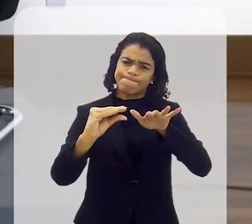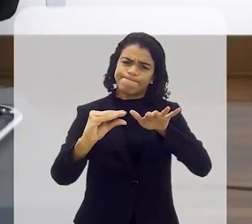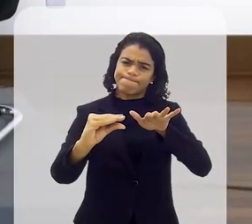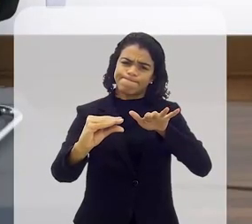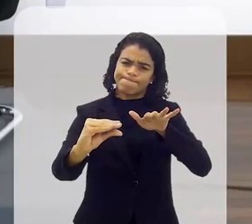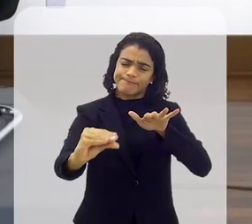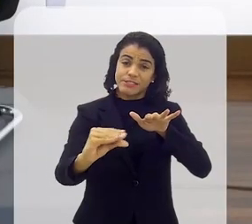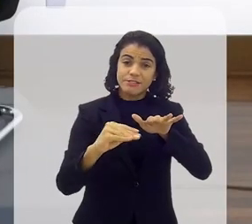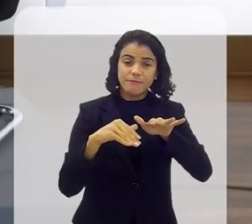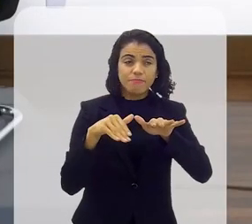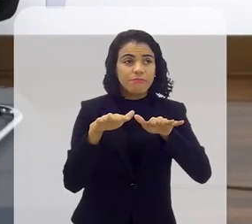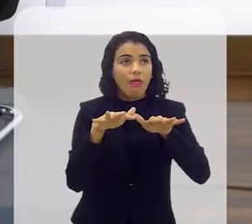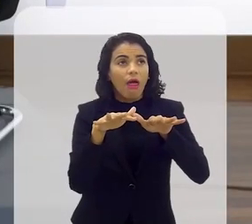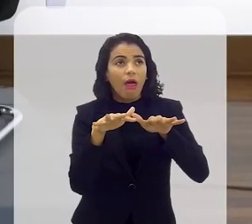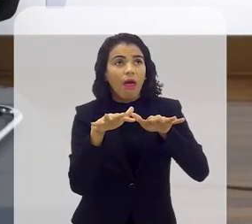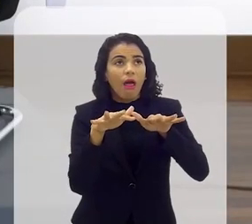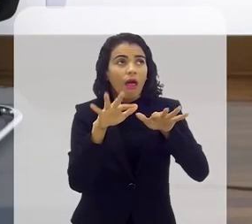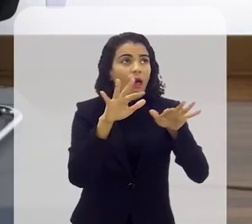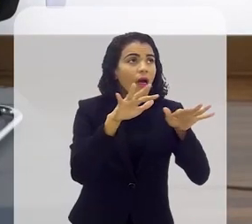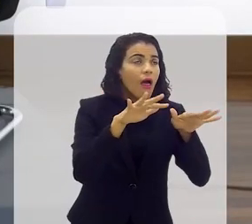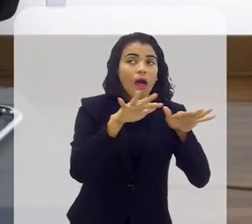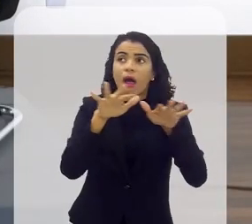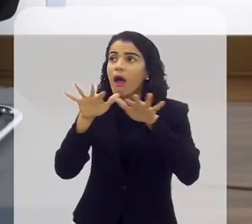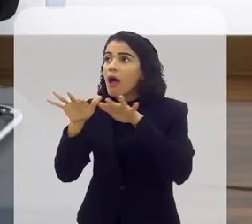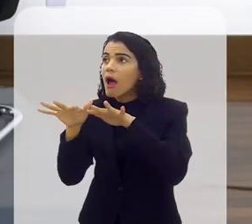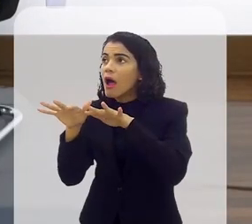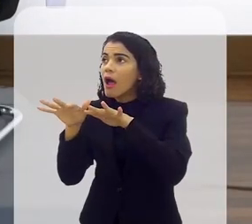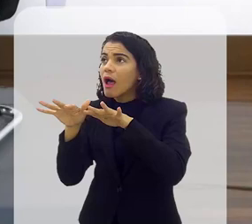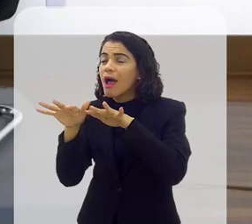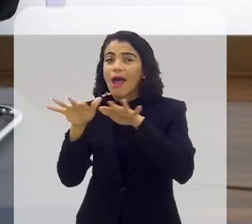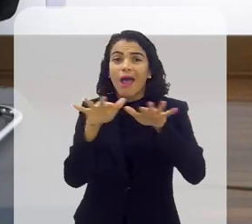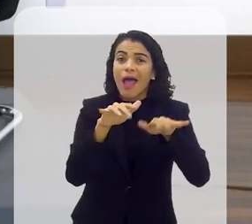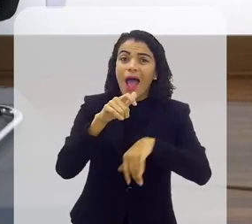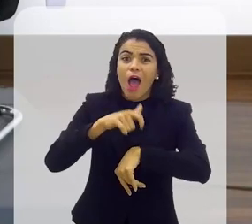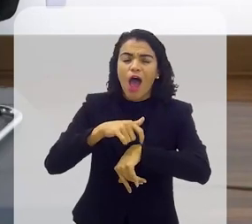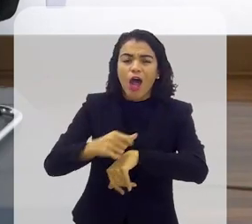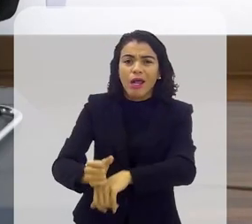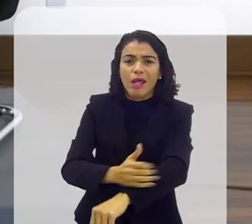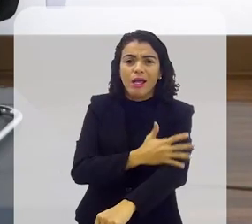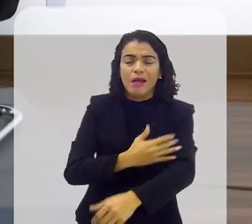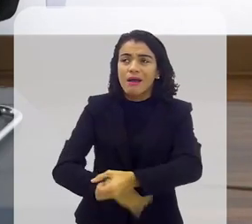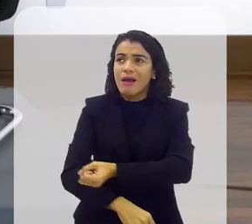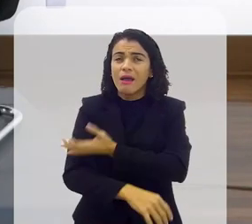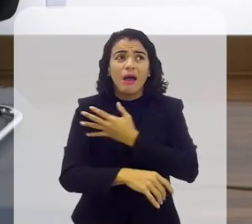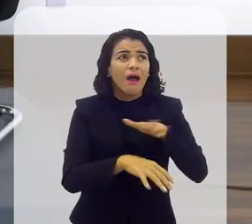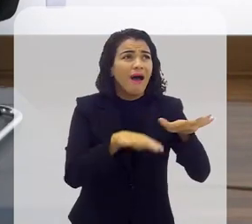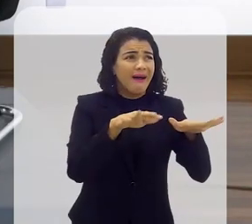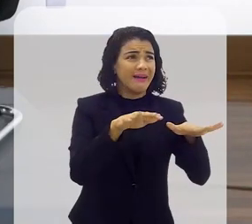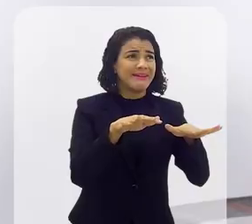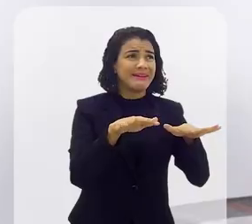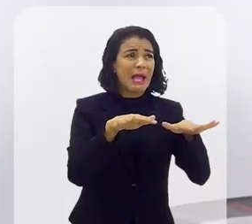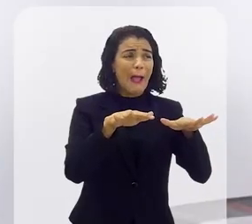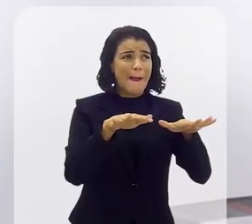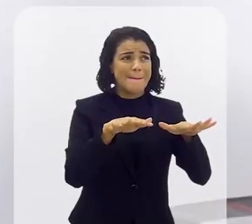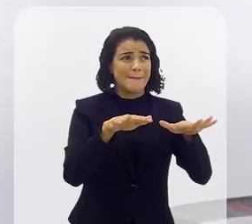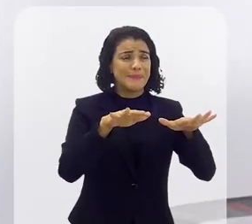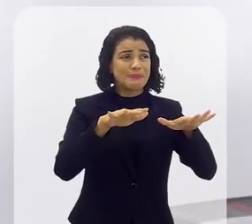para se ouvir para prestar atenção mesmo quando se emociona quando chora